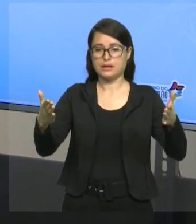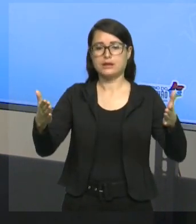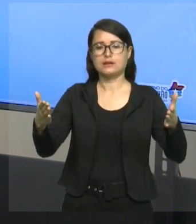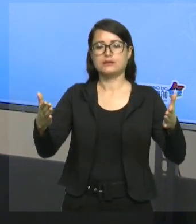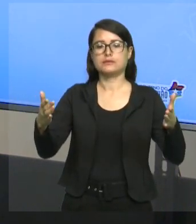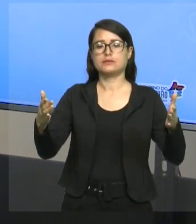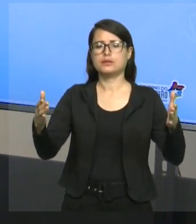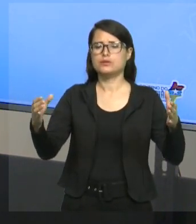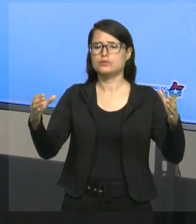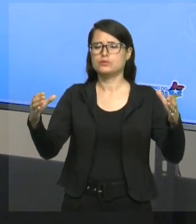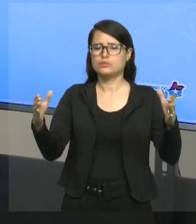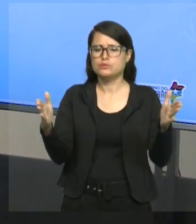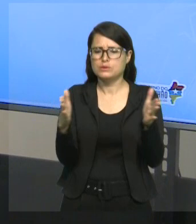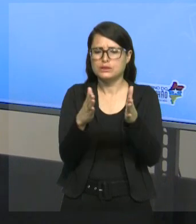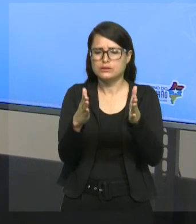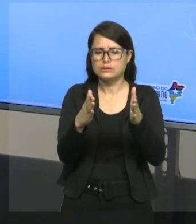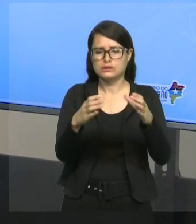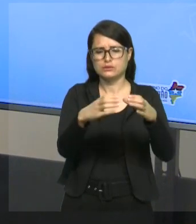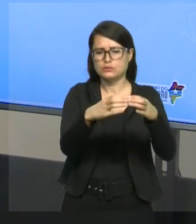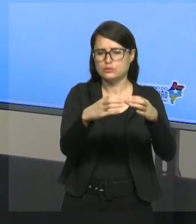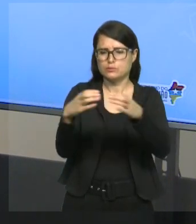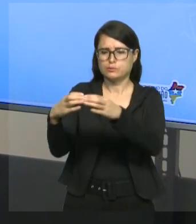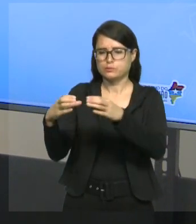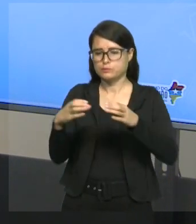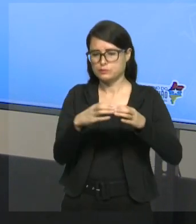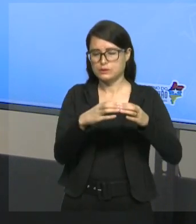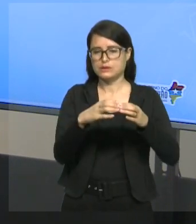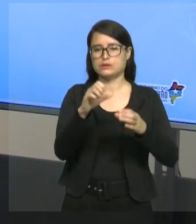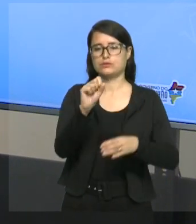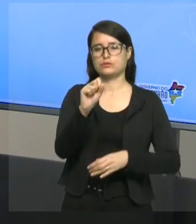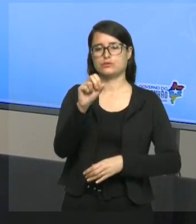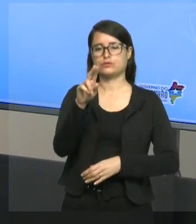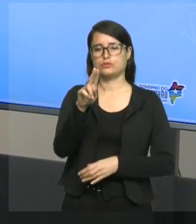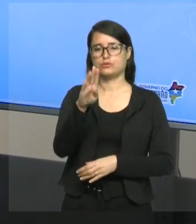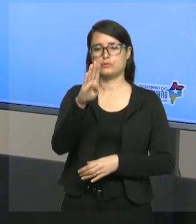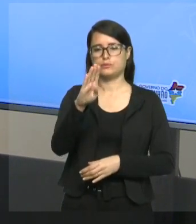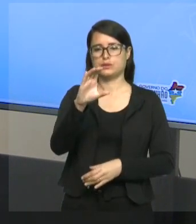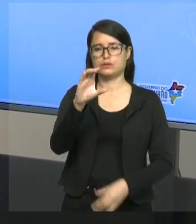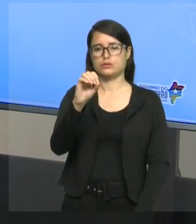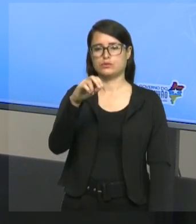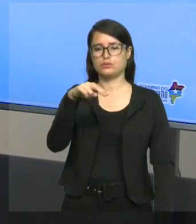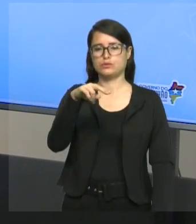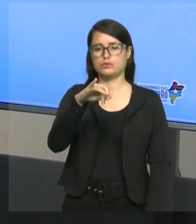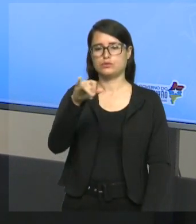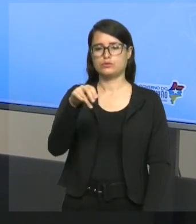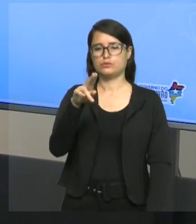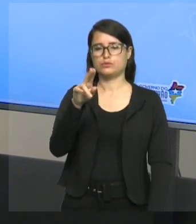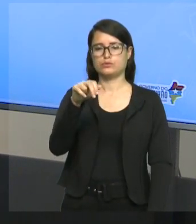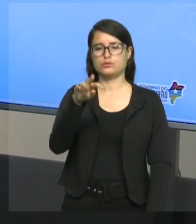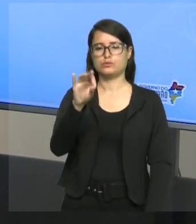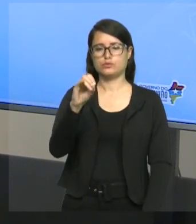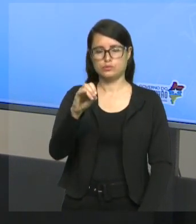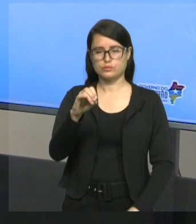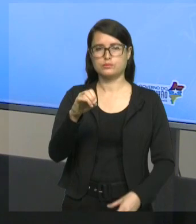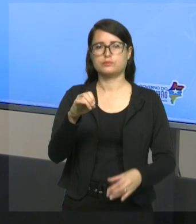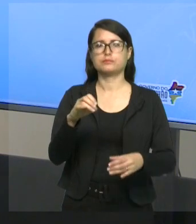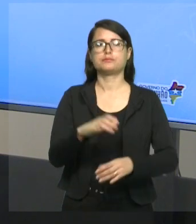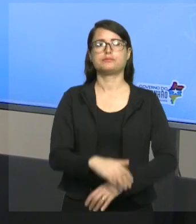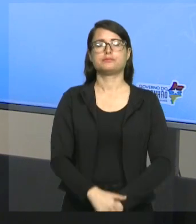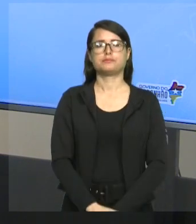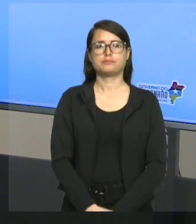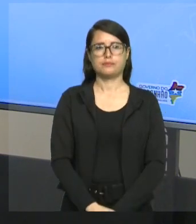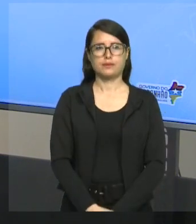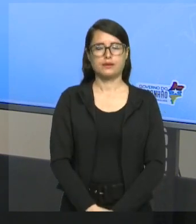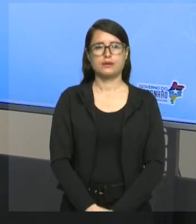subconjunto. Igual a gente fala, se eu tenho um grupo e dentro desse grupo eu crio outro, eu chamo de subgrupo.